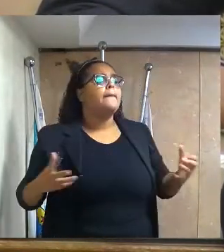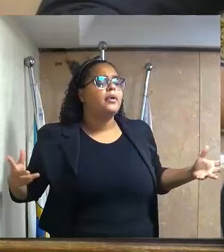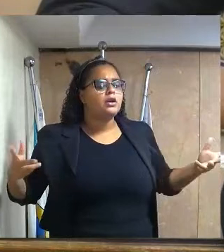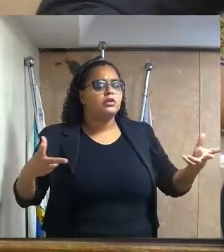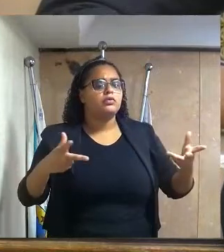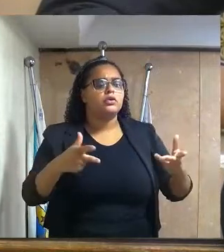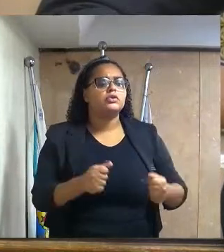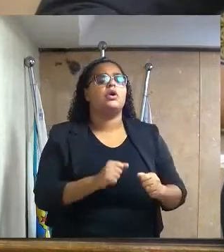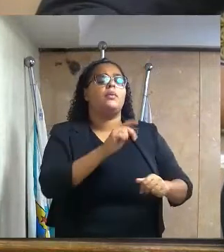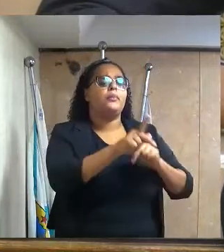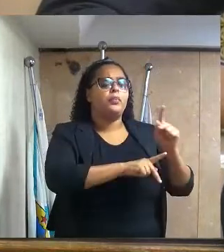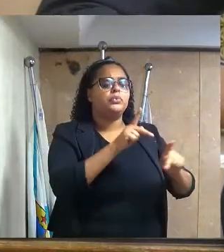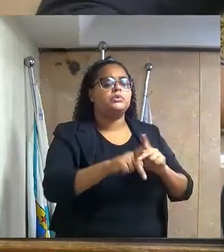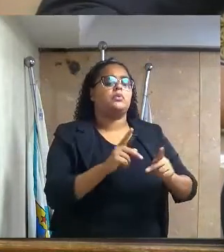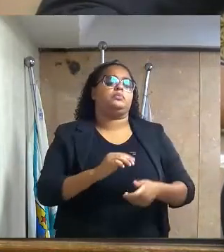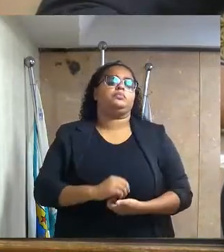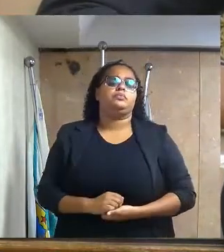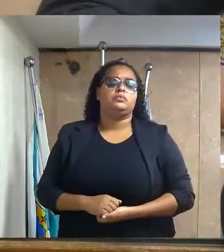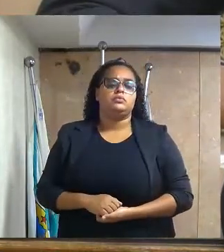à população.